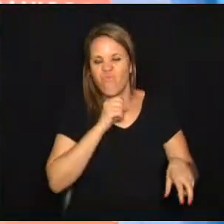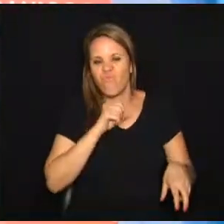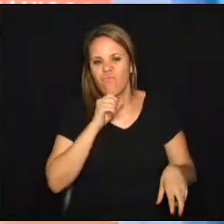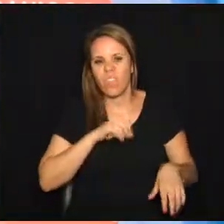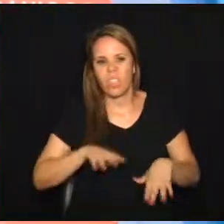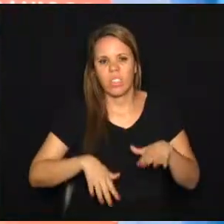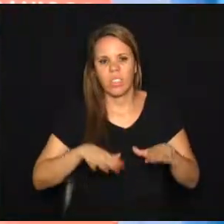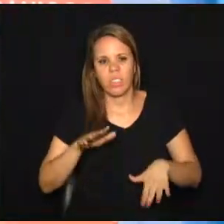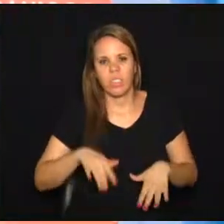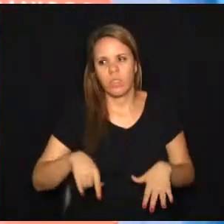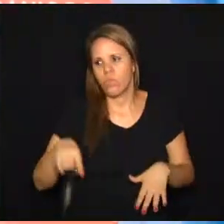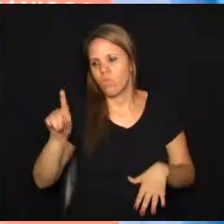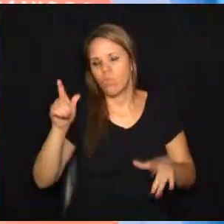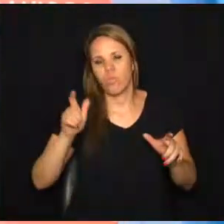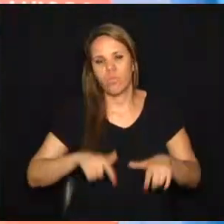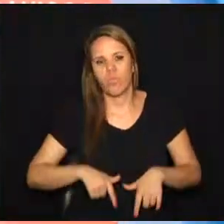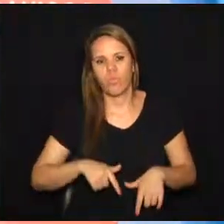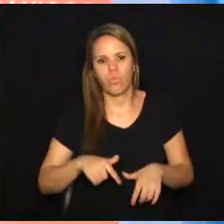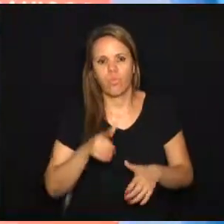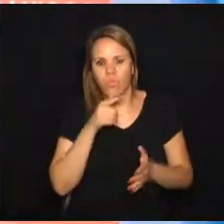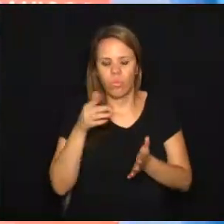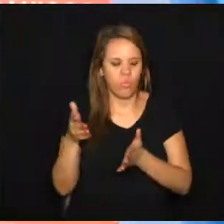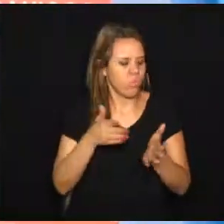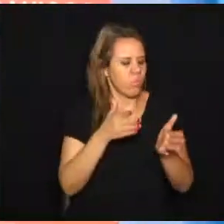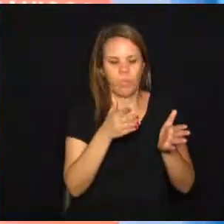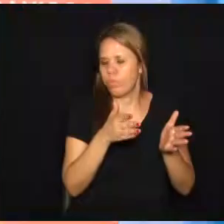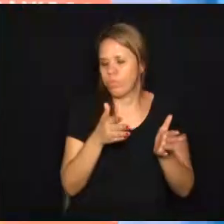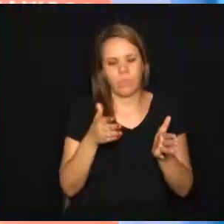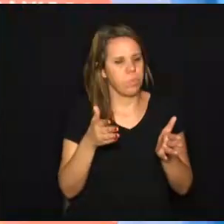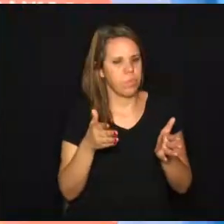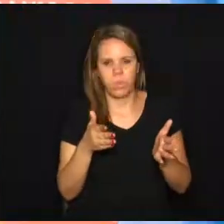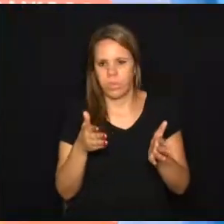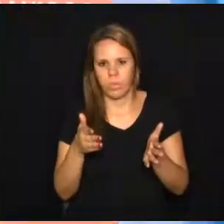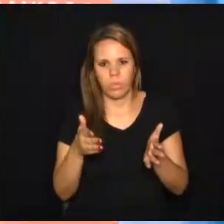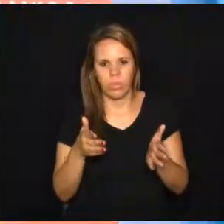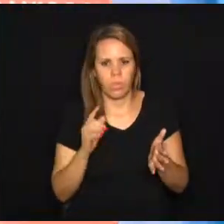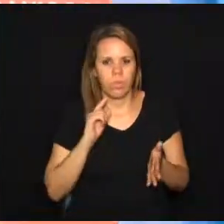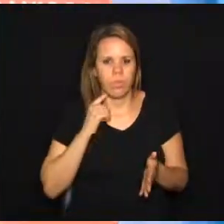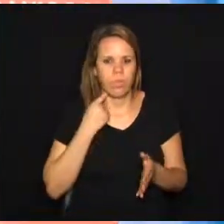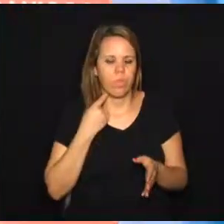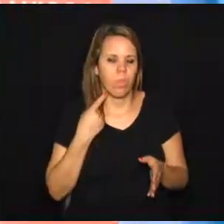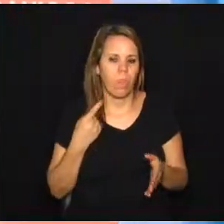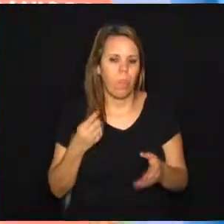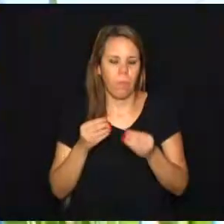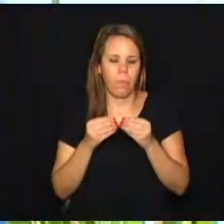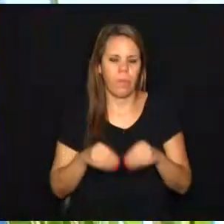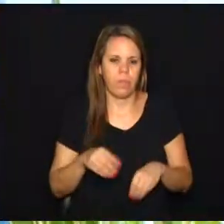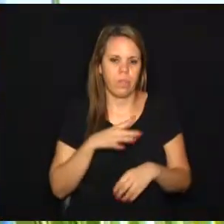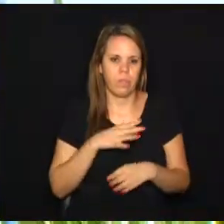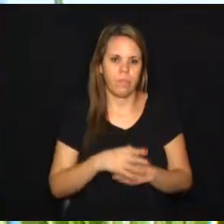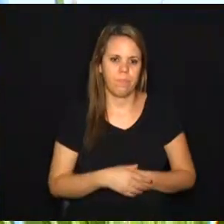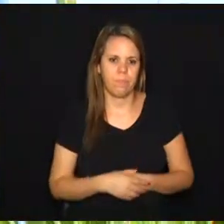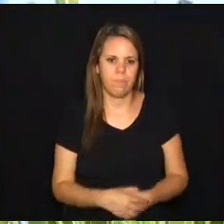muitas vezes não ir parar no fundo de vale, não ir parar na margem dos córregos e rios da nossa cidade.